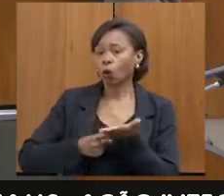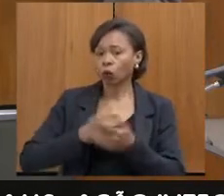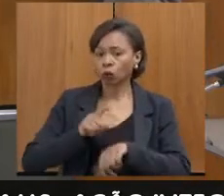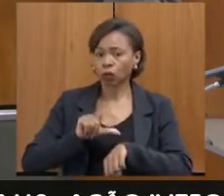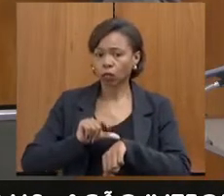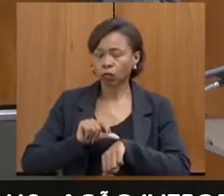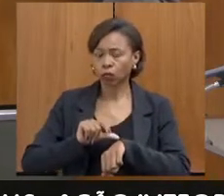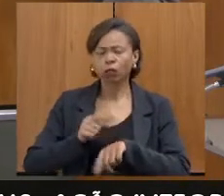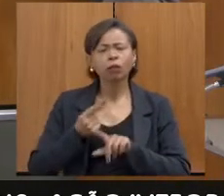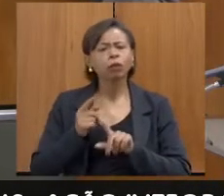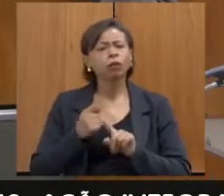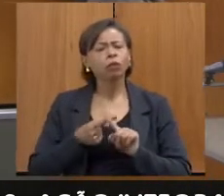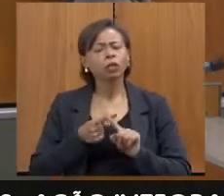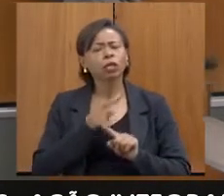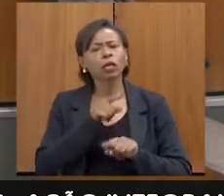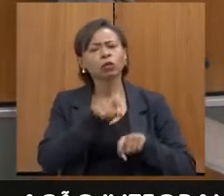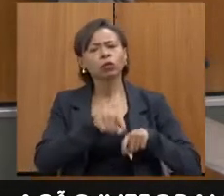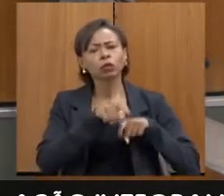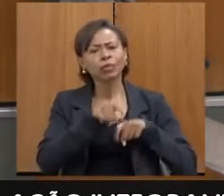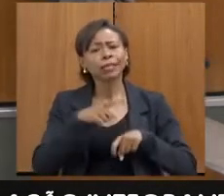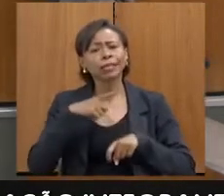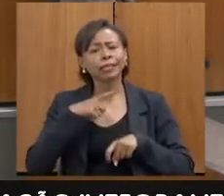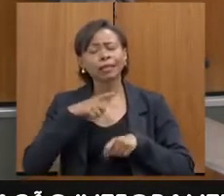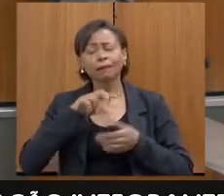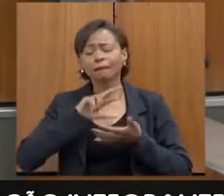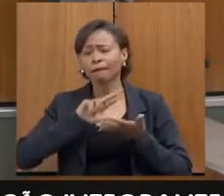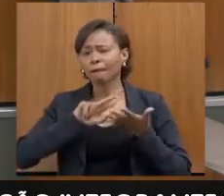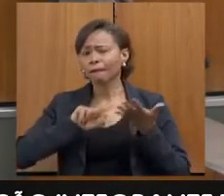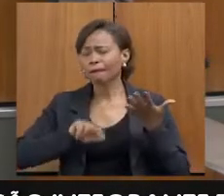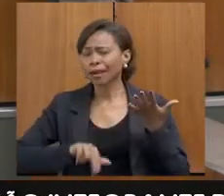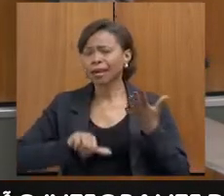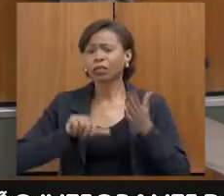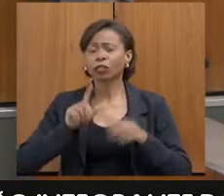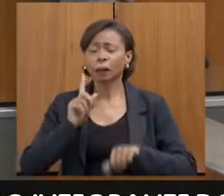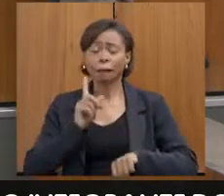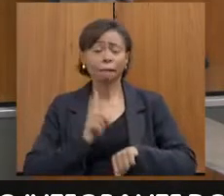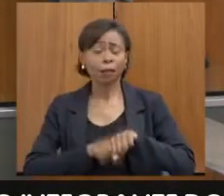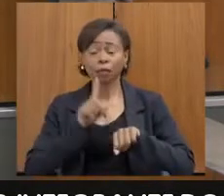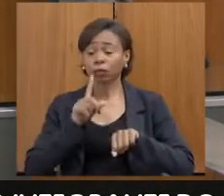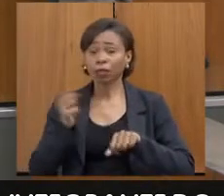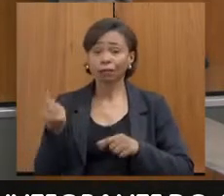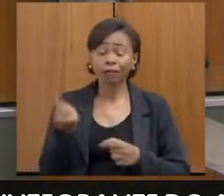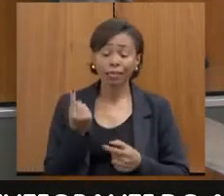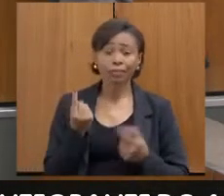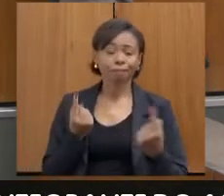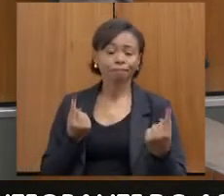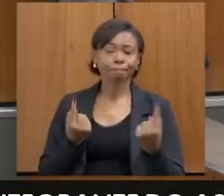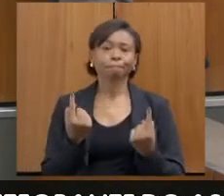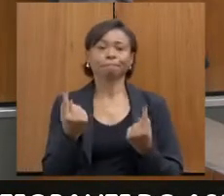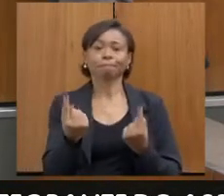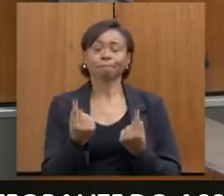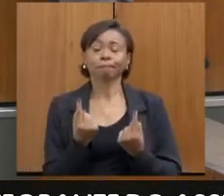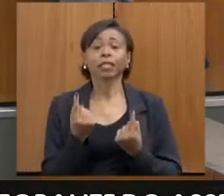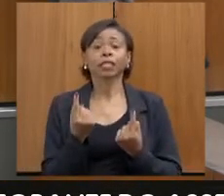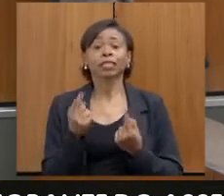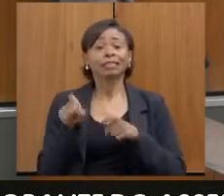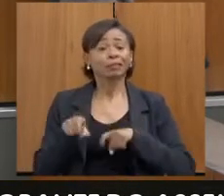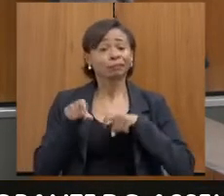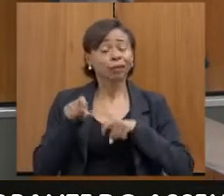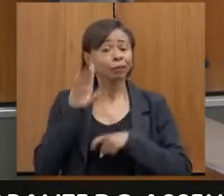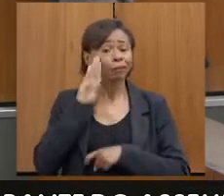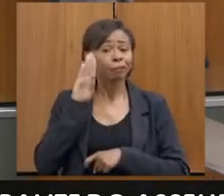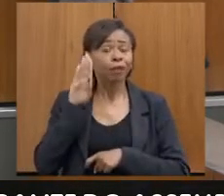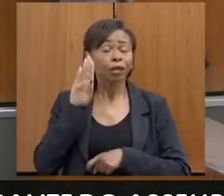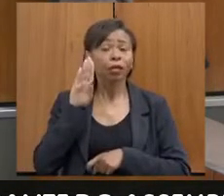É porque no interior, a gente tem muita demanda espontânea, e principalmente de gente que vem de zona rural. Sim. Então, é muito difícil para a gente. A mãe já